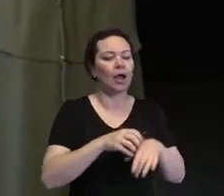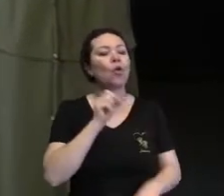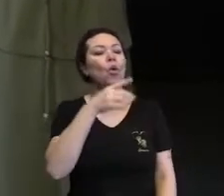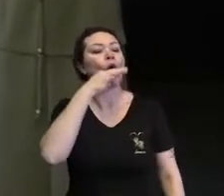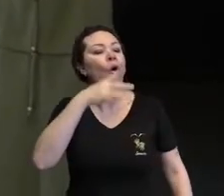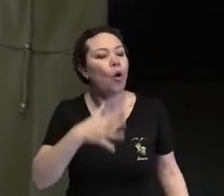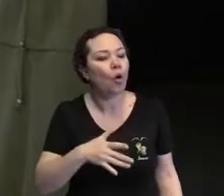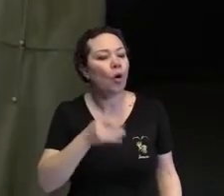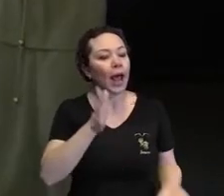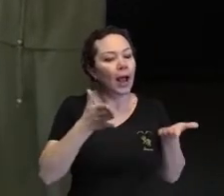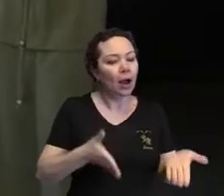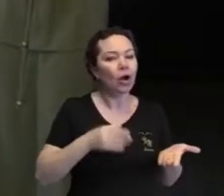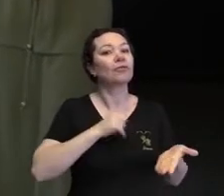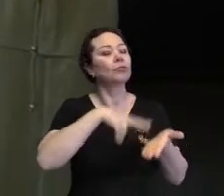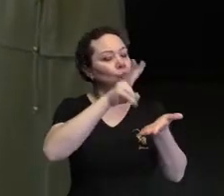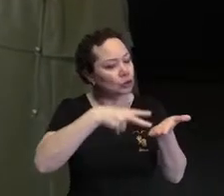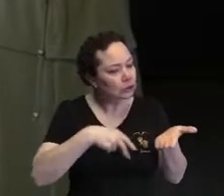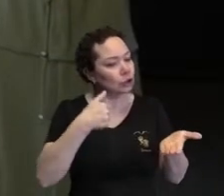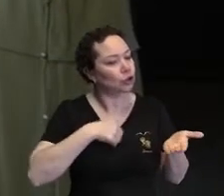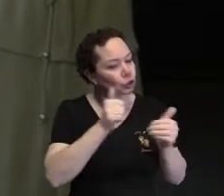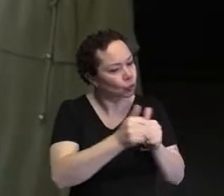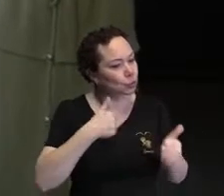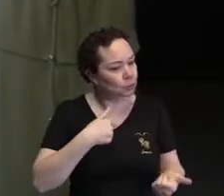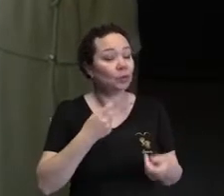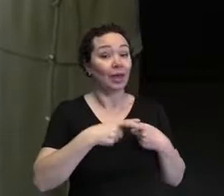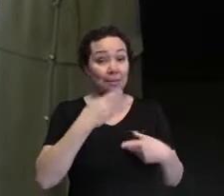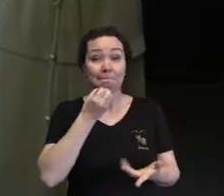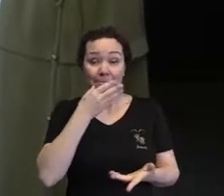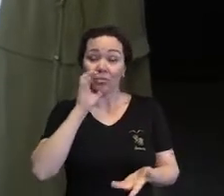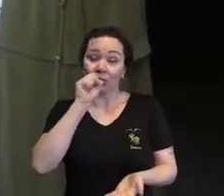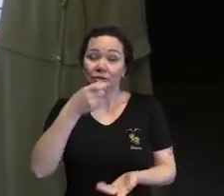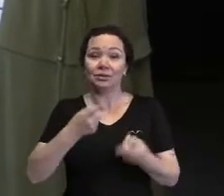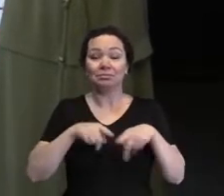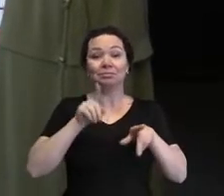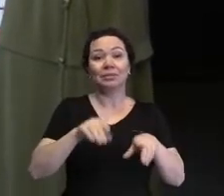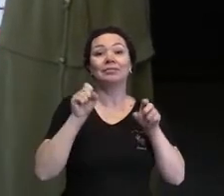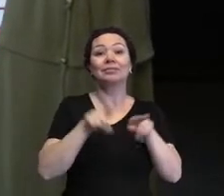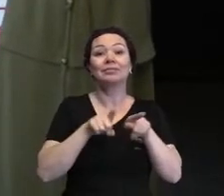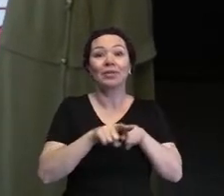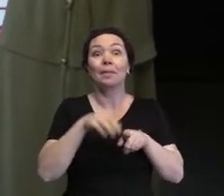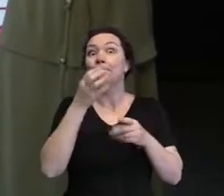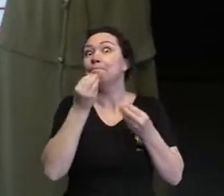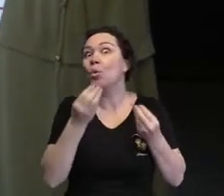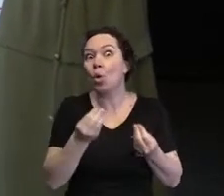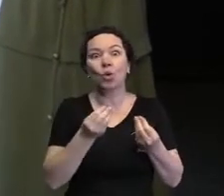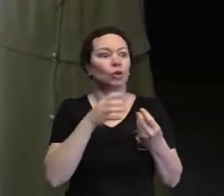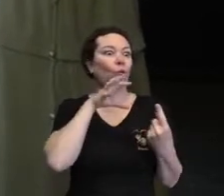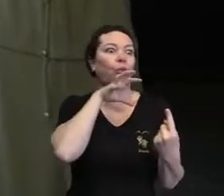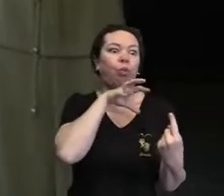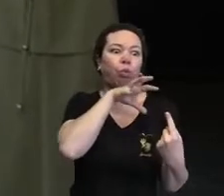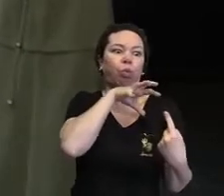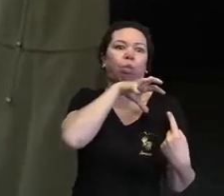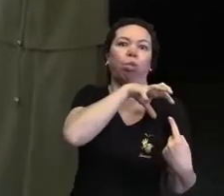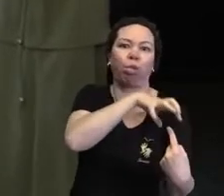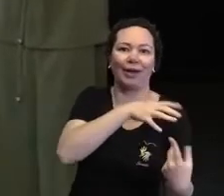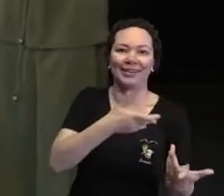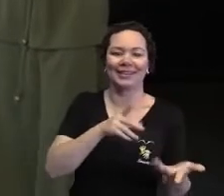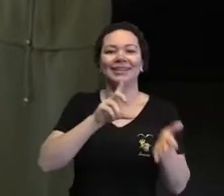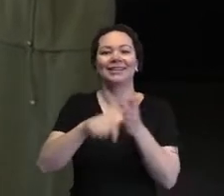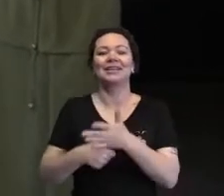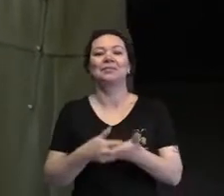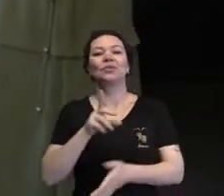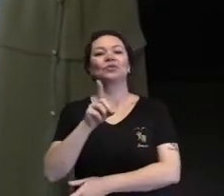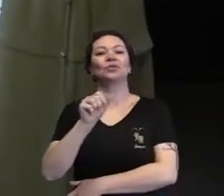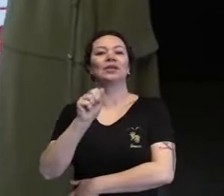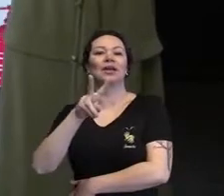Vamos aprender a ler? Vamos ler comigo? Que é muito bom, foi muito bom, mas, às vezes, sobrecarregou um pouco. E aí, já na adolescência do